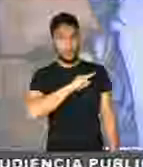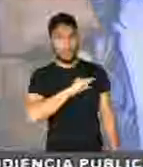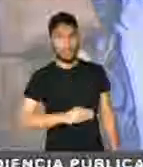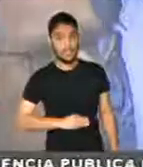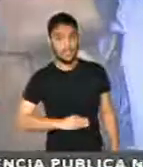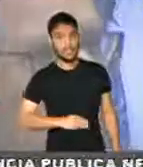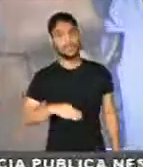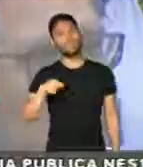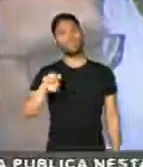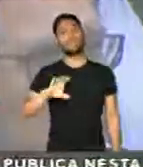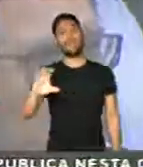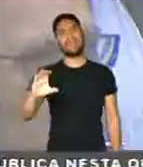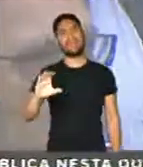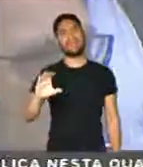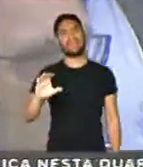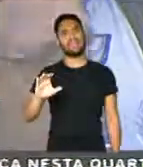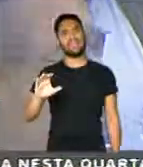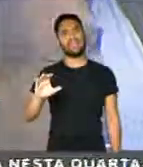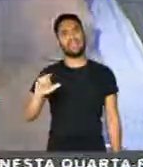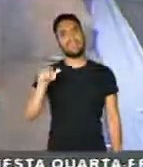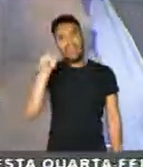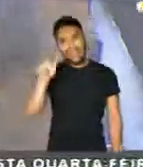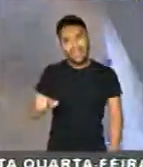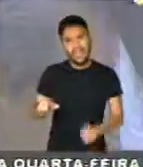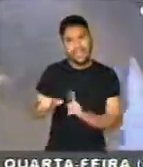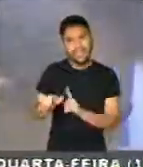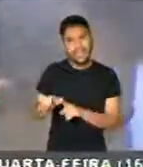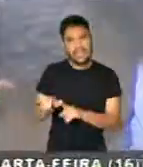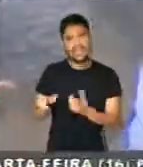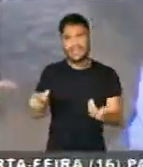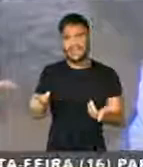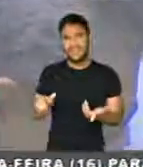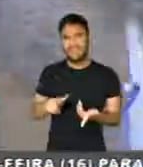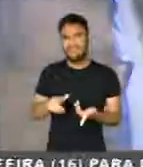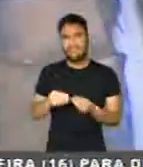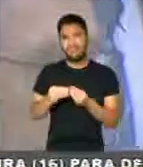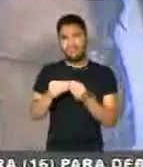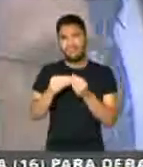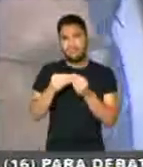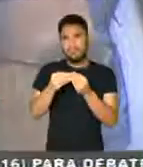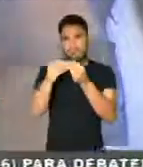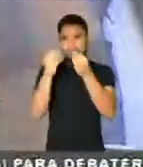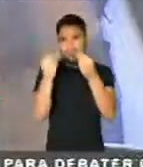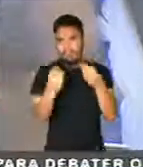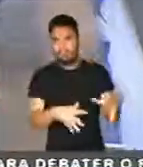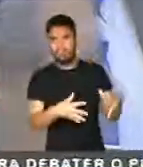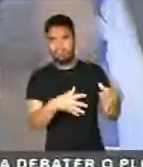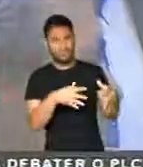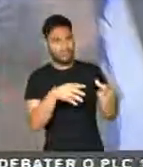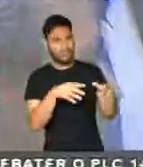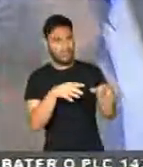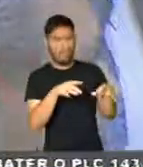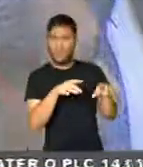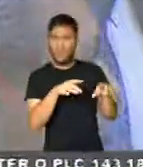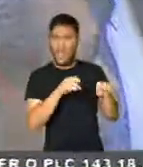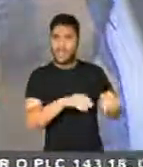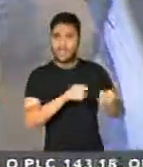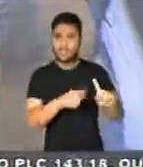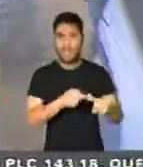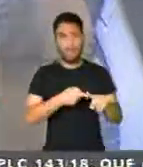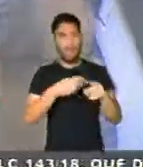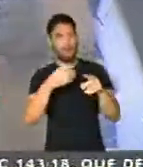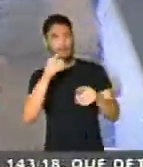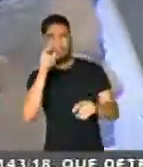o cargo de ministro da educação e que desmoraliza a educação, tenta desmoralizar os